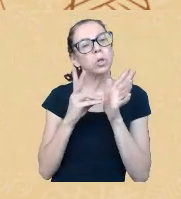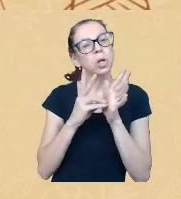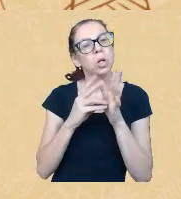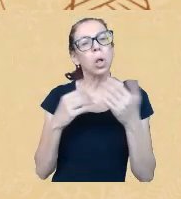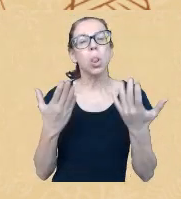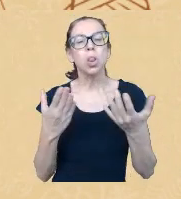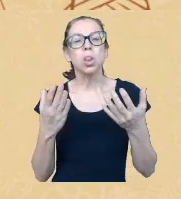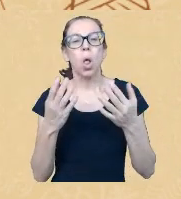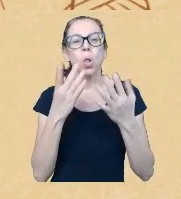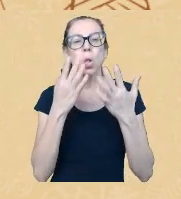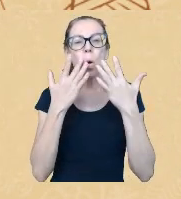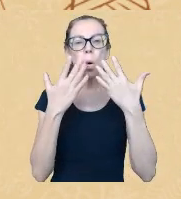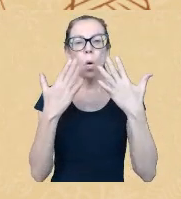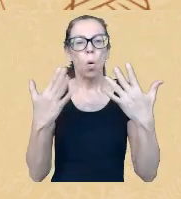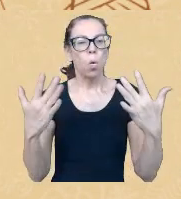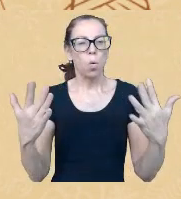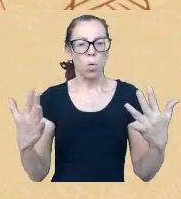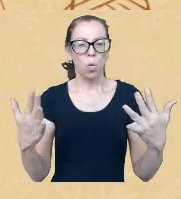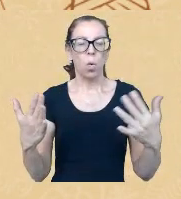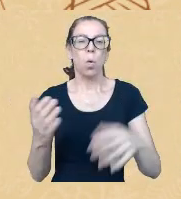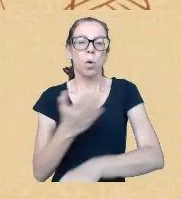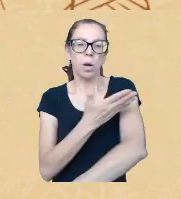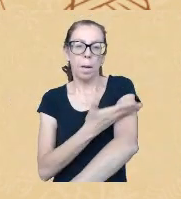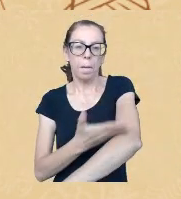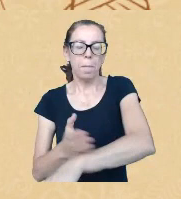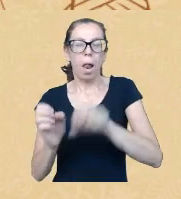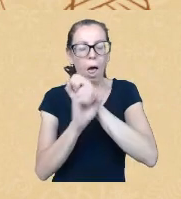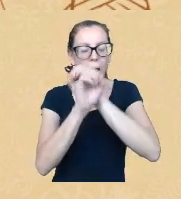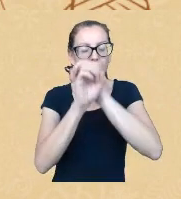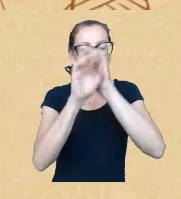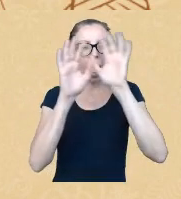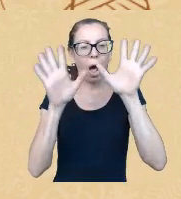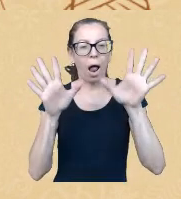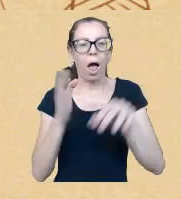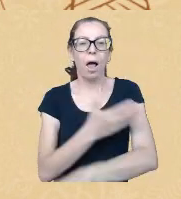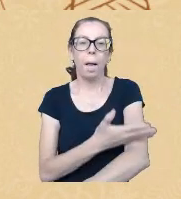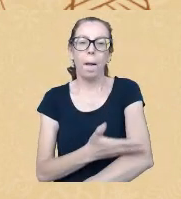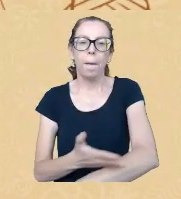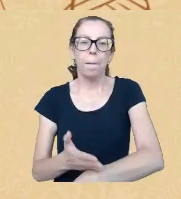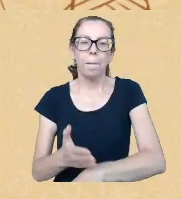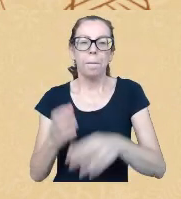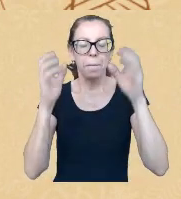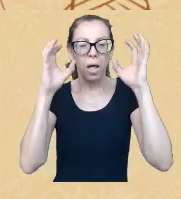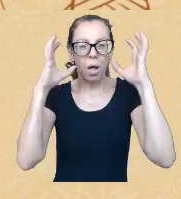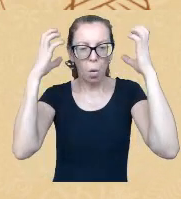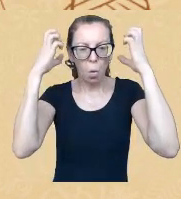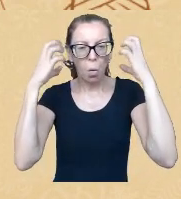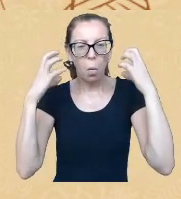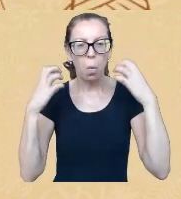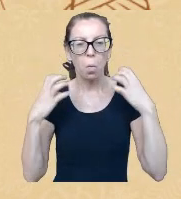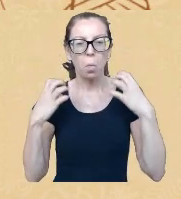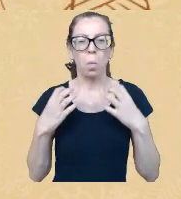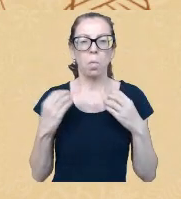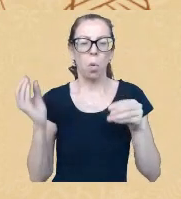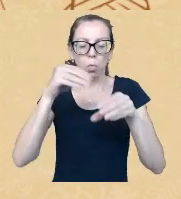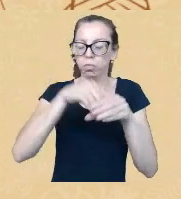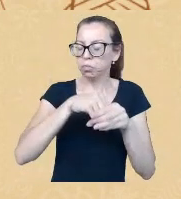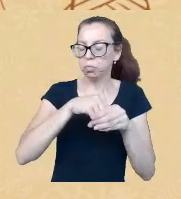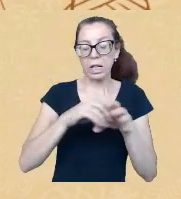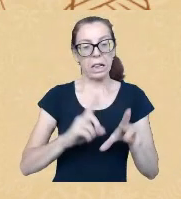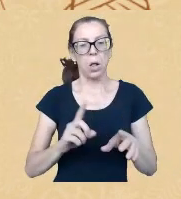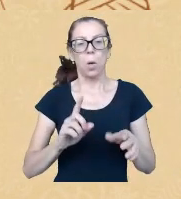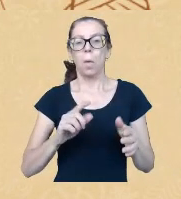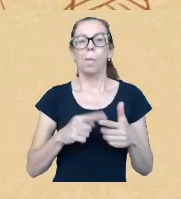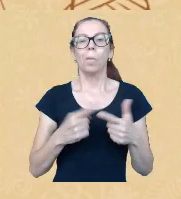cabelo claro até pele retinta e cabelo crespo nós não cabemos nesse tipo de aferição porque a nossa luta como eu comentei no